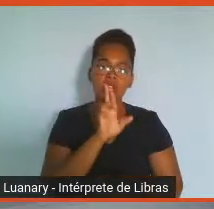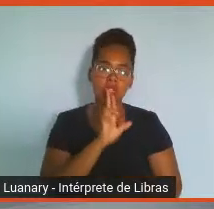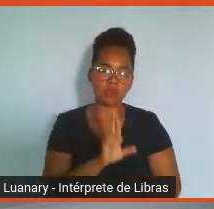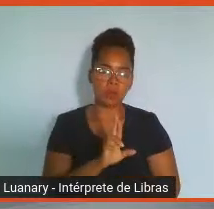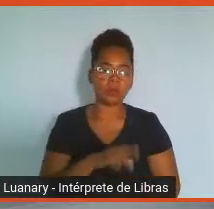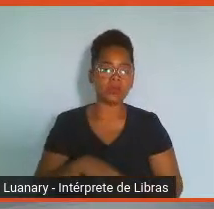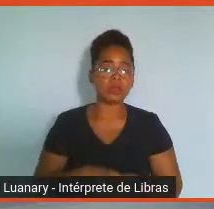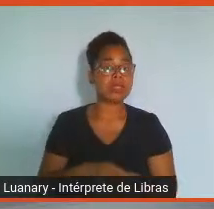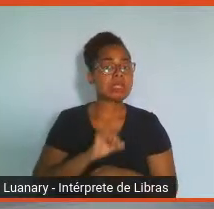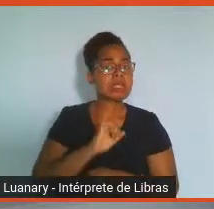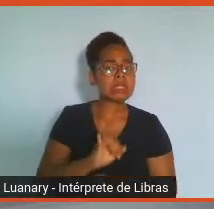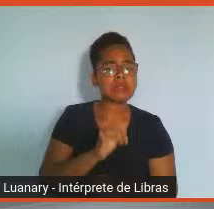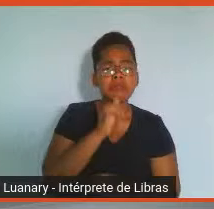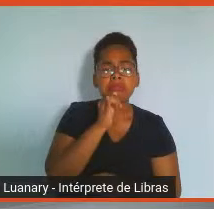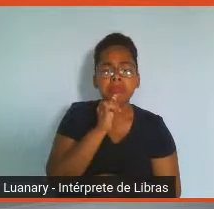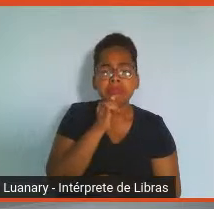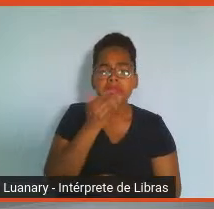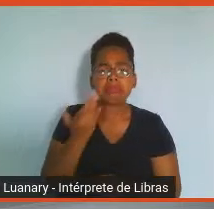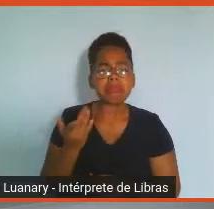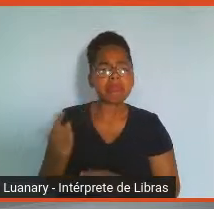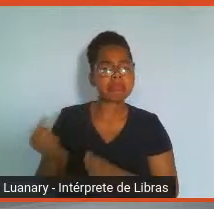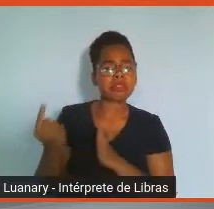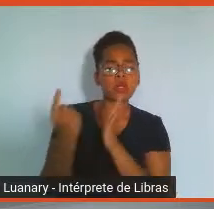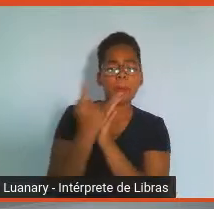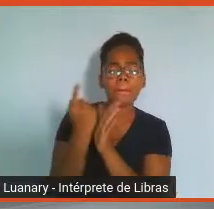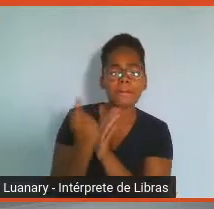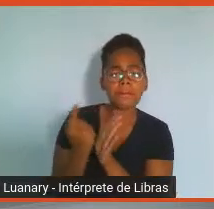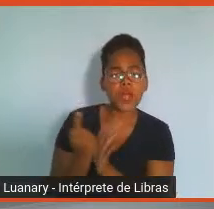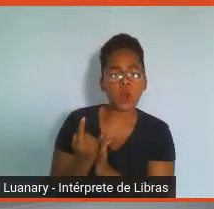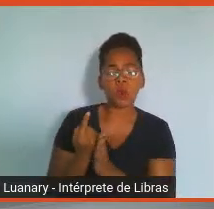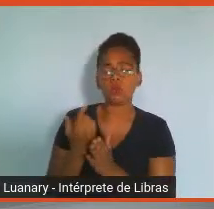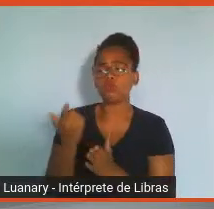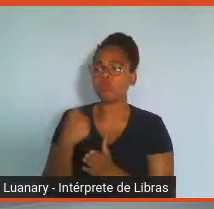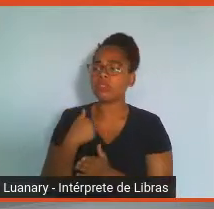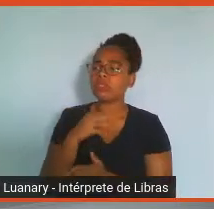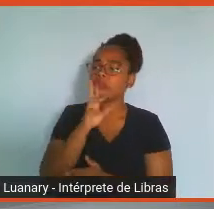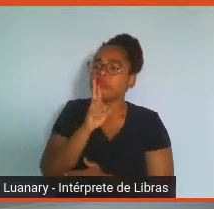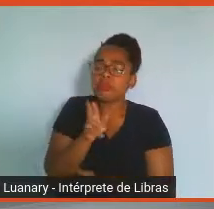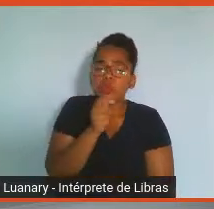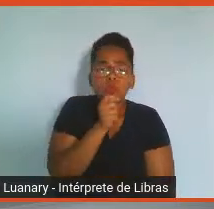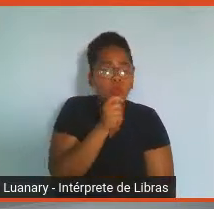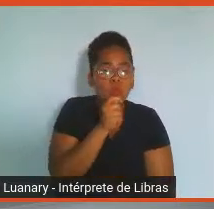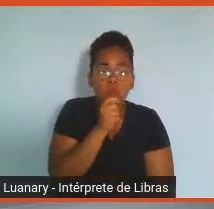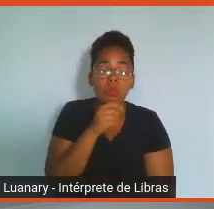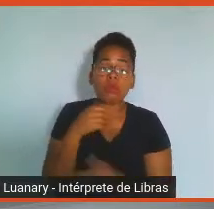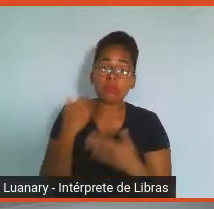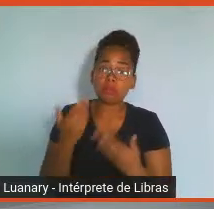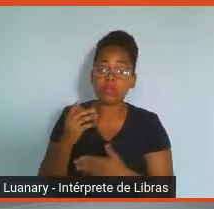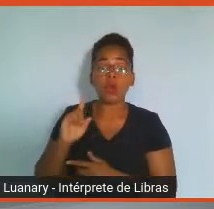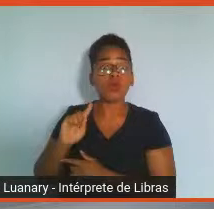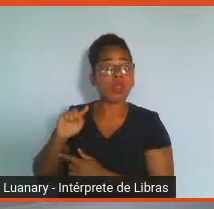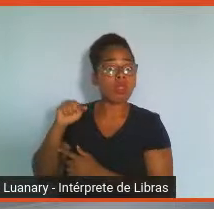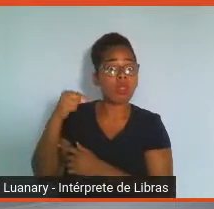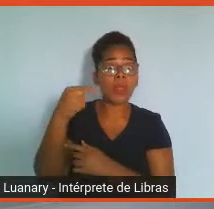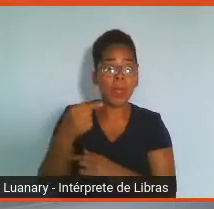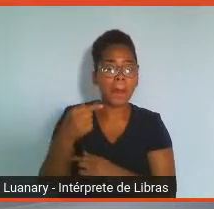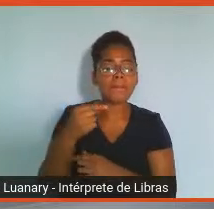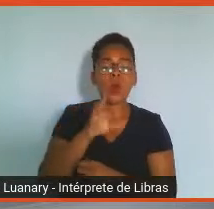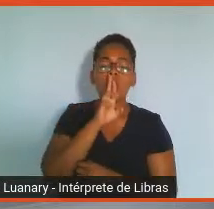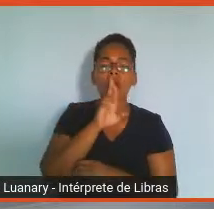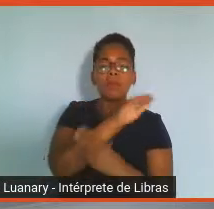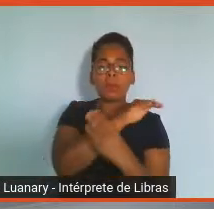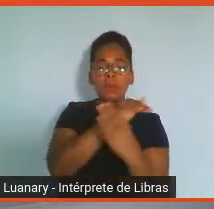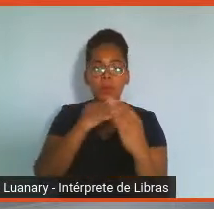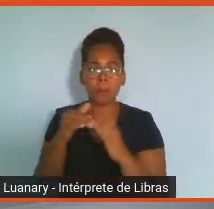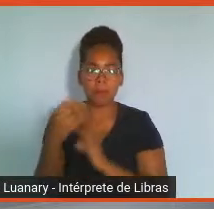tenha alguma pergunta que não consigamos responder, elas serão enviadas por e-mail posteriormente.